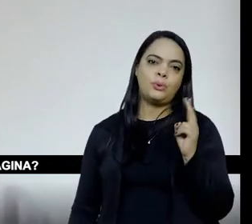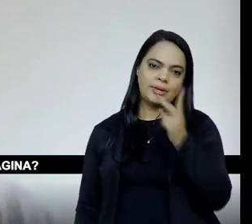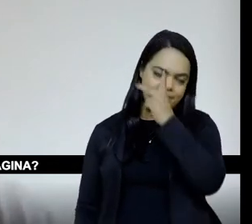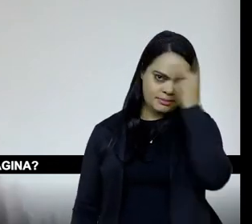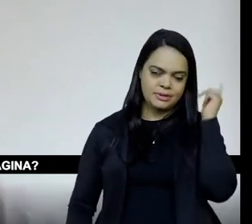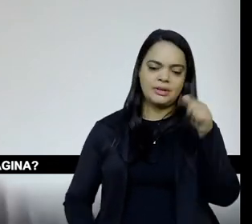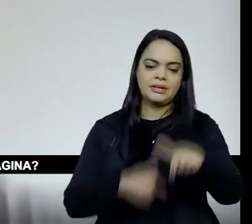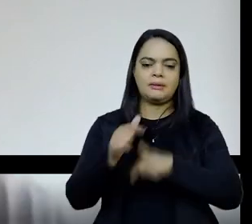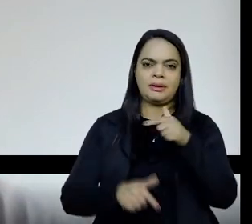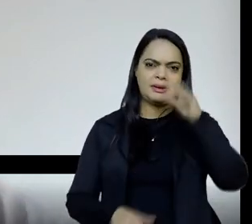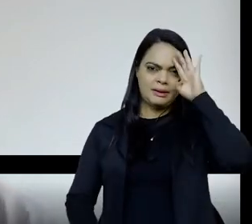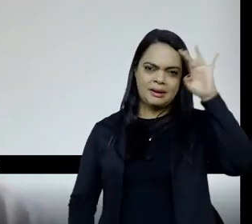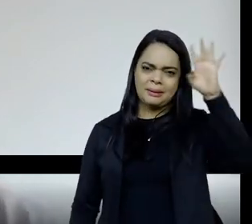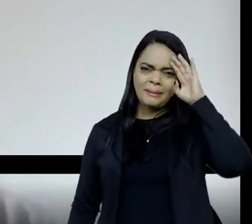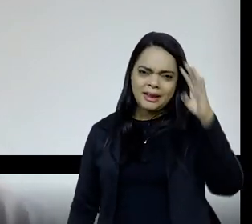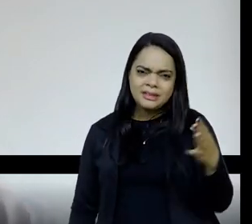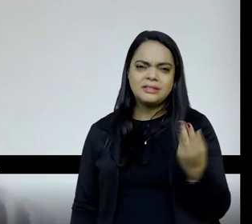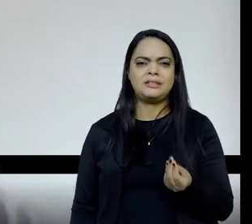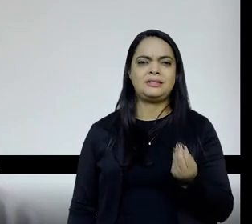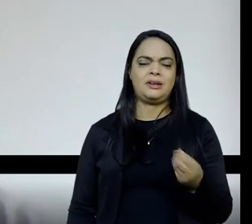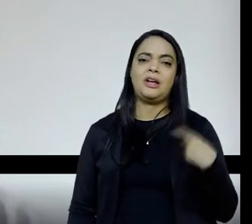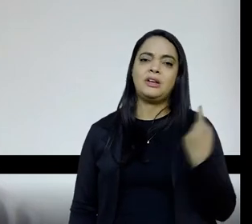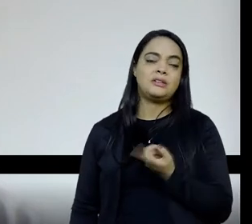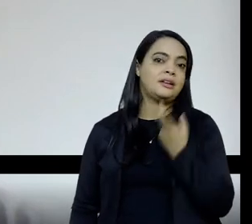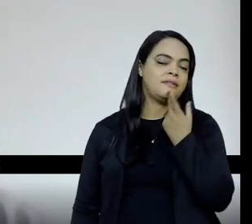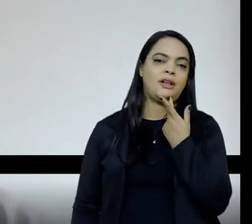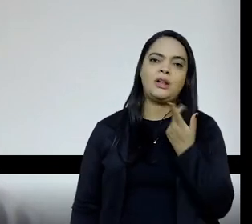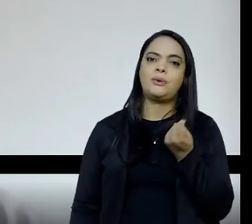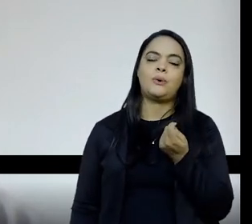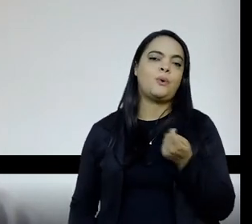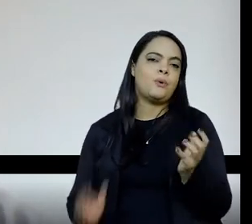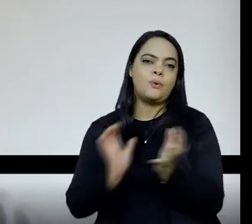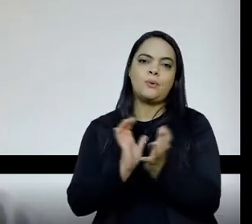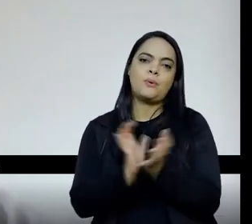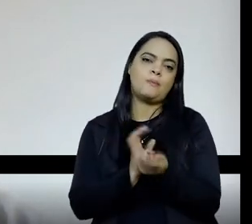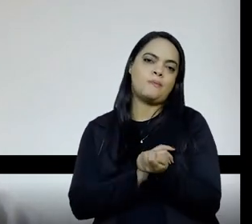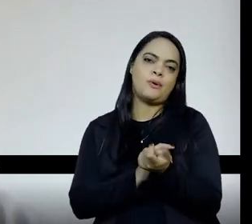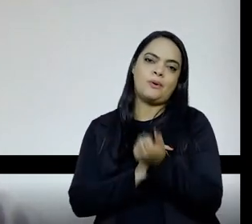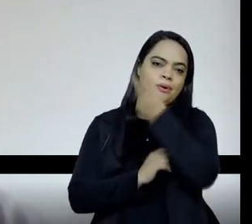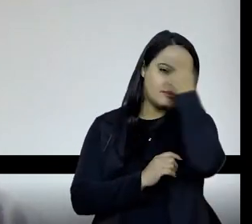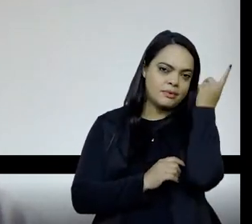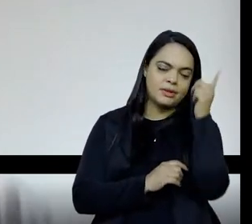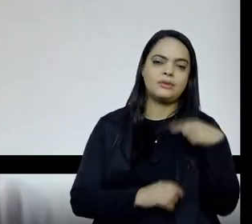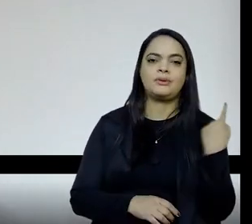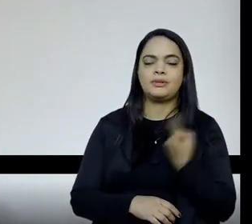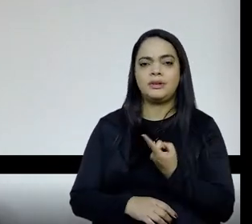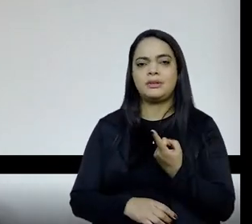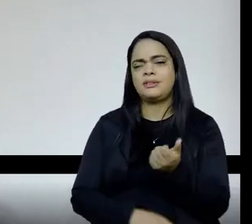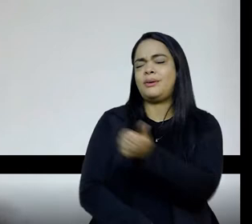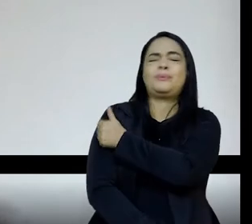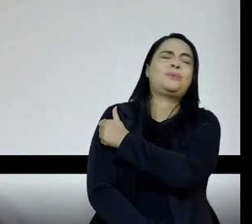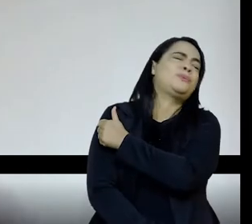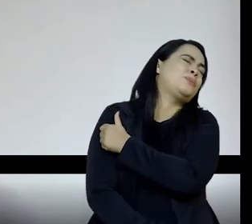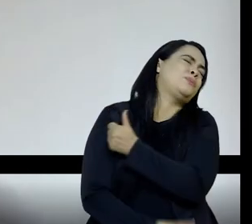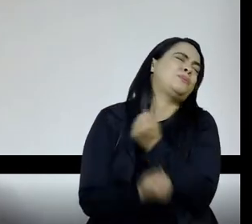trabalhando, imagina, isso nós estamos falando de um grupo muito restrito de pessoas com as quais a gente pode mobilizar dos alunos, então, é